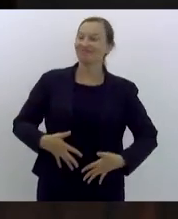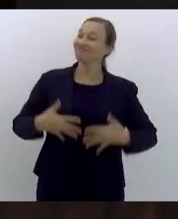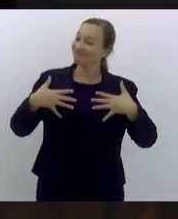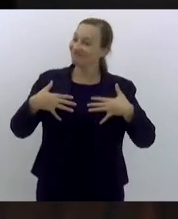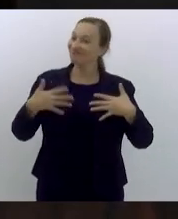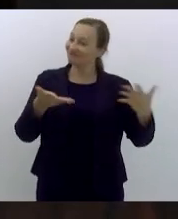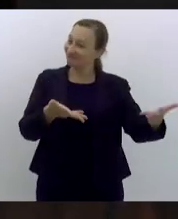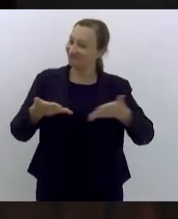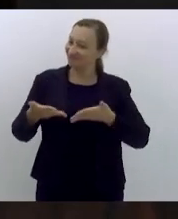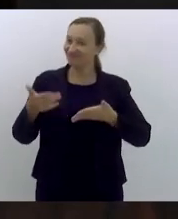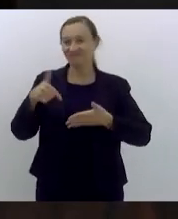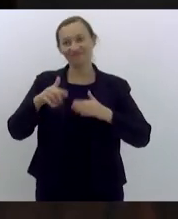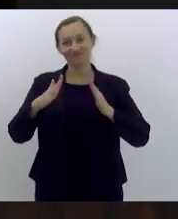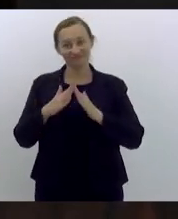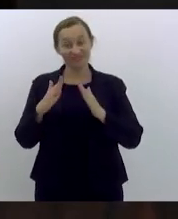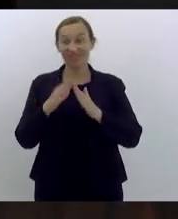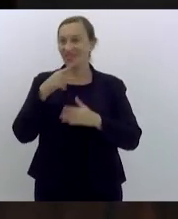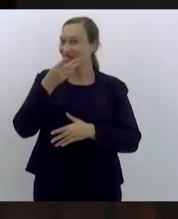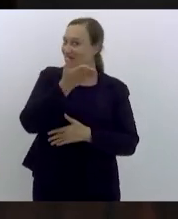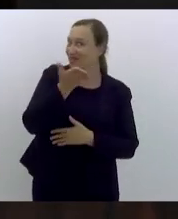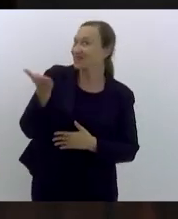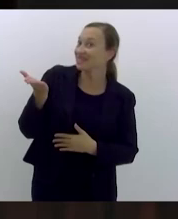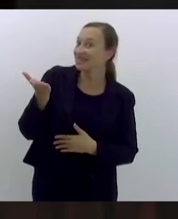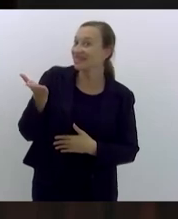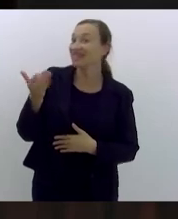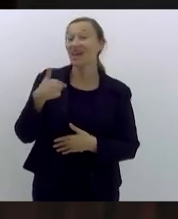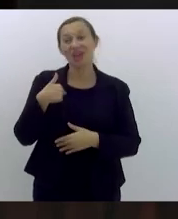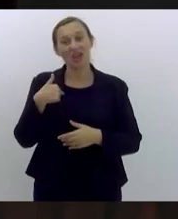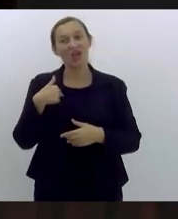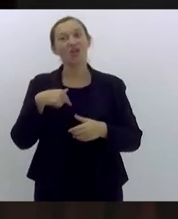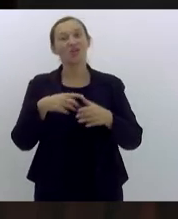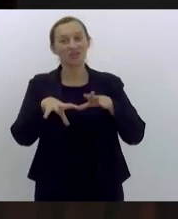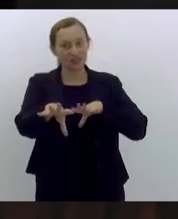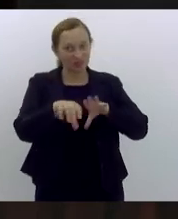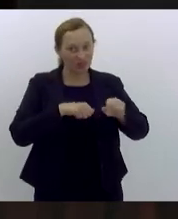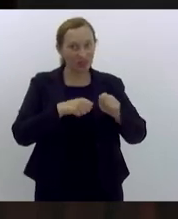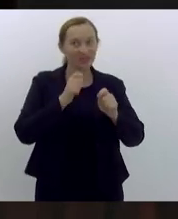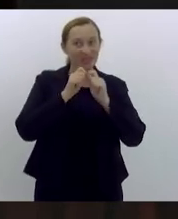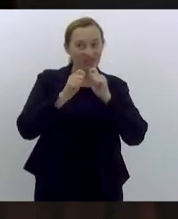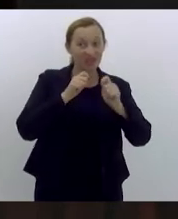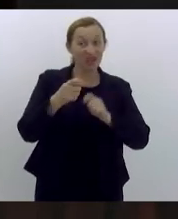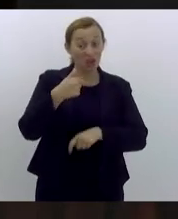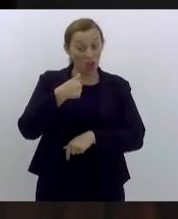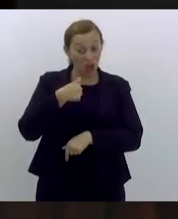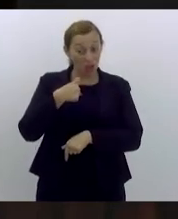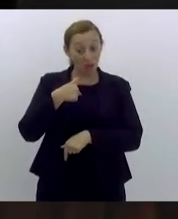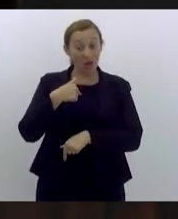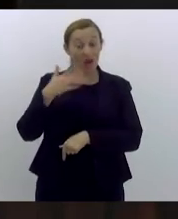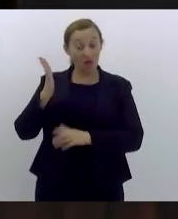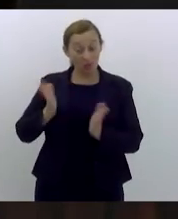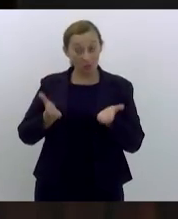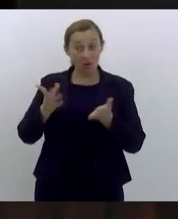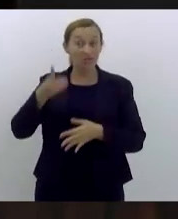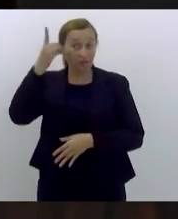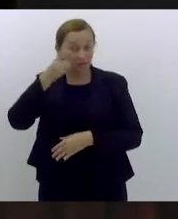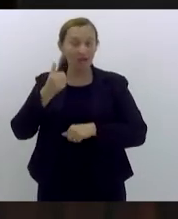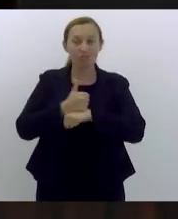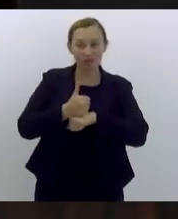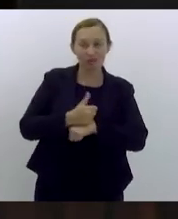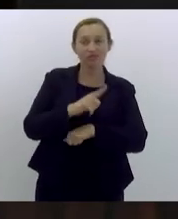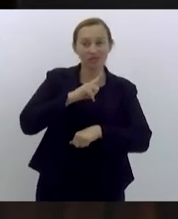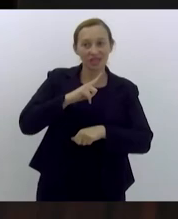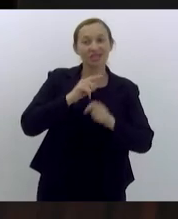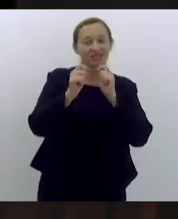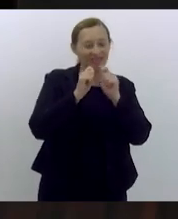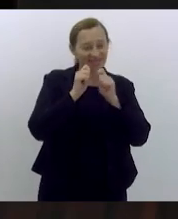recebe vocês nessa casa e dizer pra vocês eu fiz jornalismo também eu estou deputada mas eu tenho uma profissão que é jornalismo